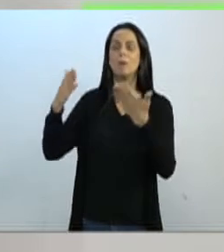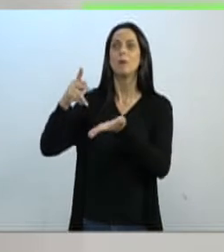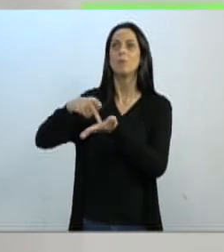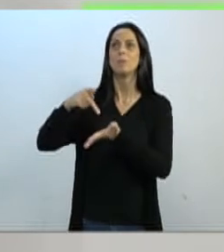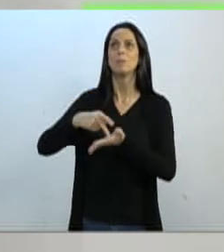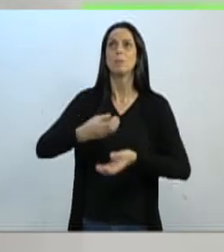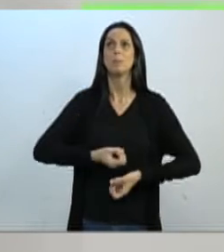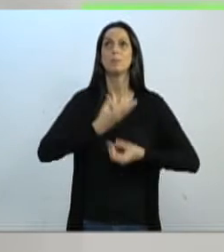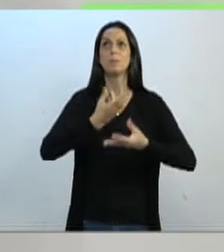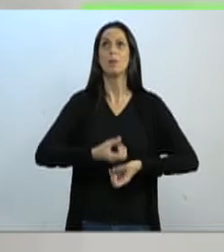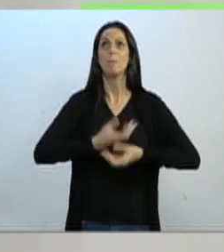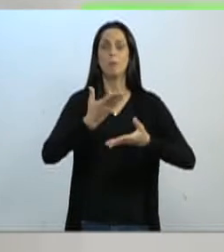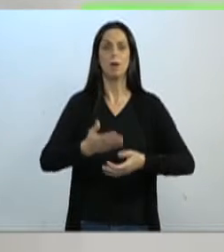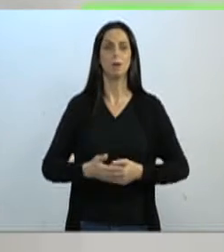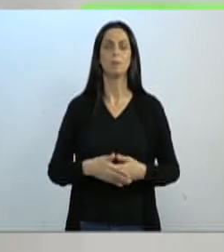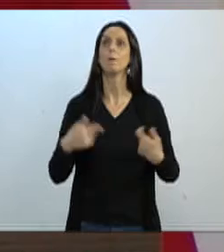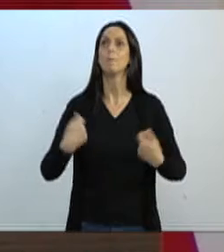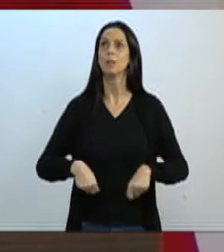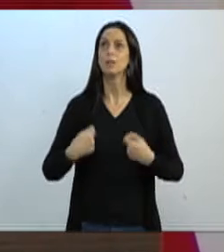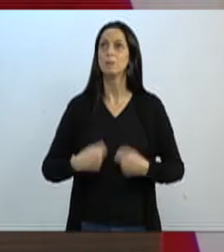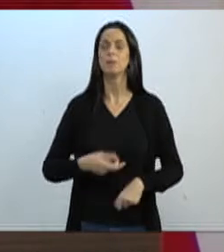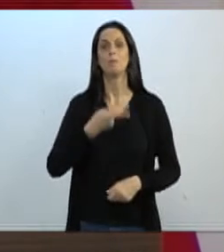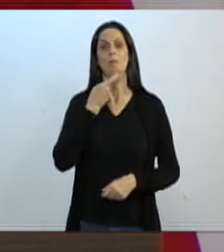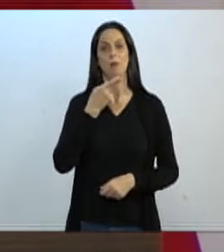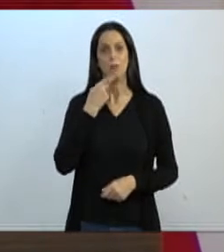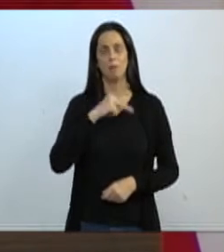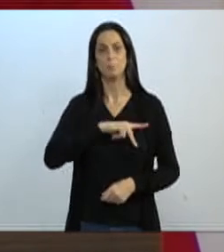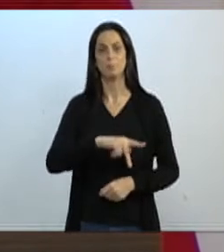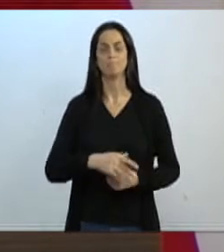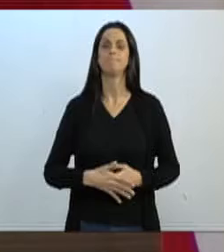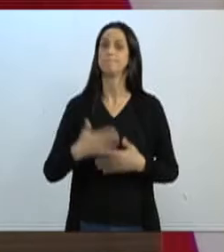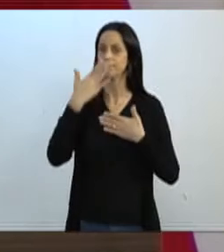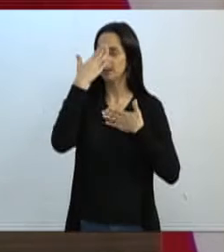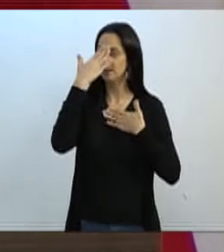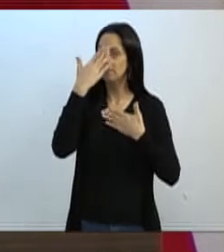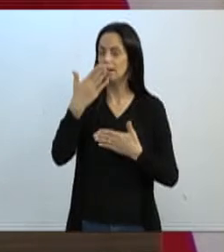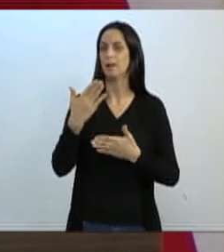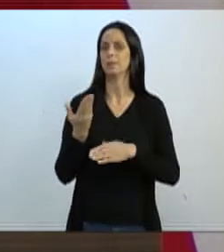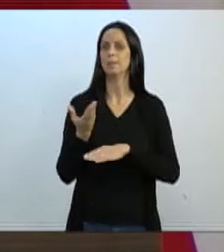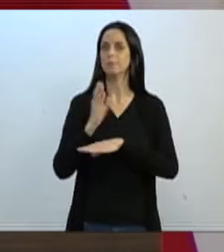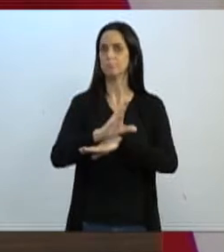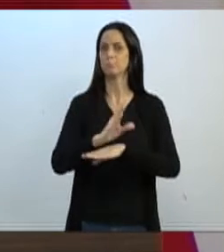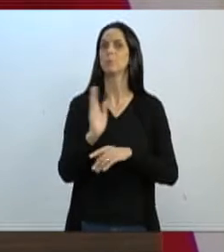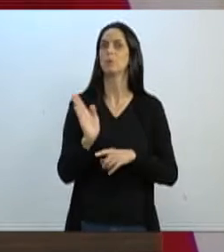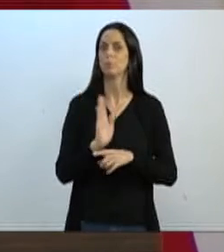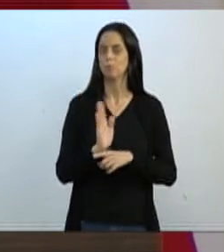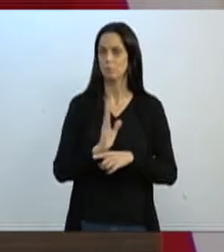o meu desabafo. Eu preciso fazer, senhor presidente. Muito obrigada. Eu quero só concluir.